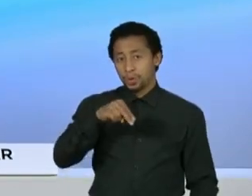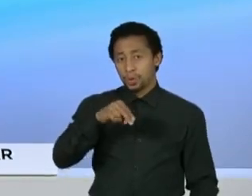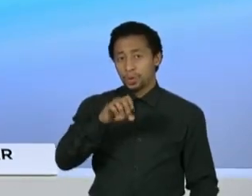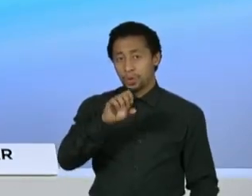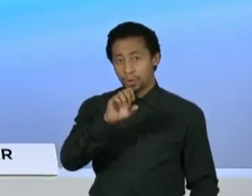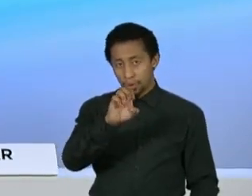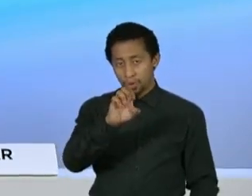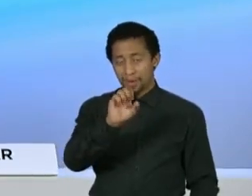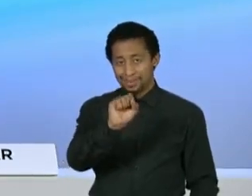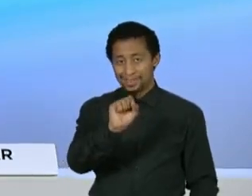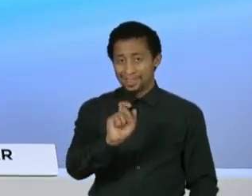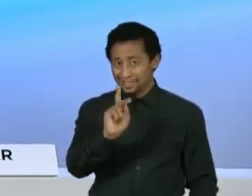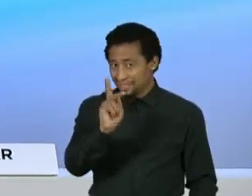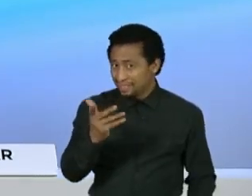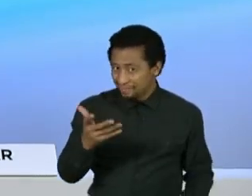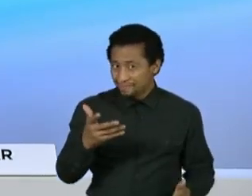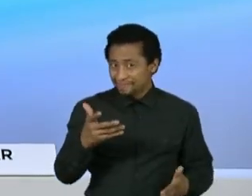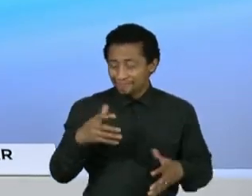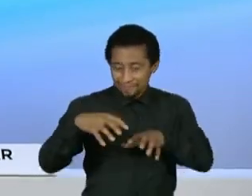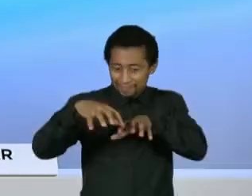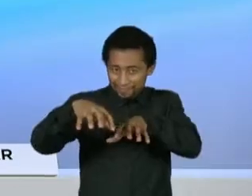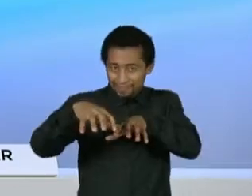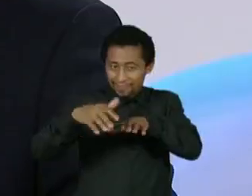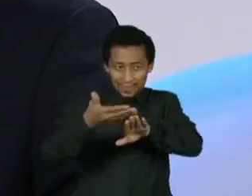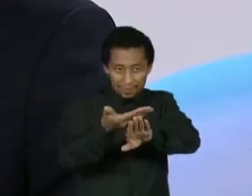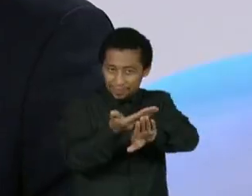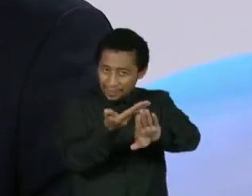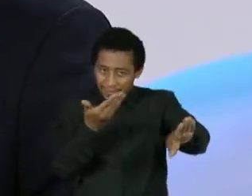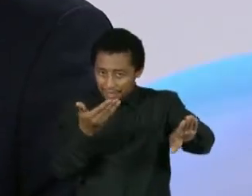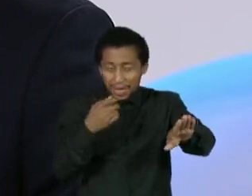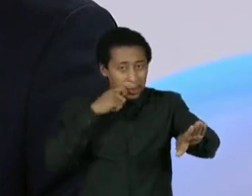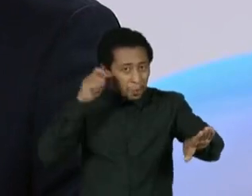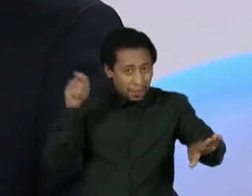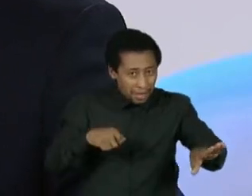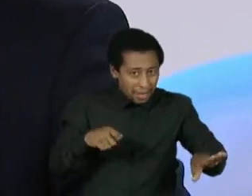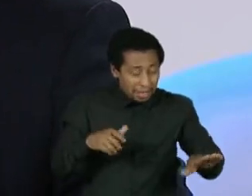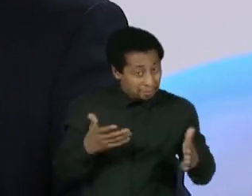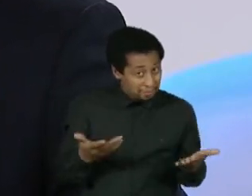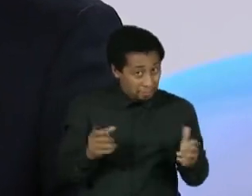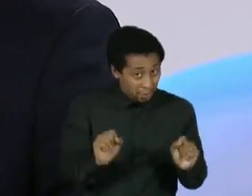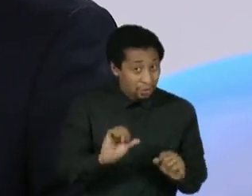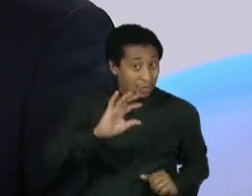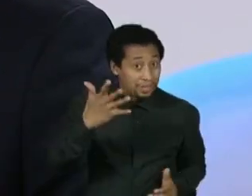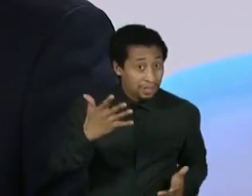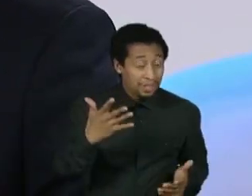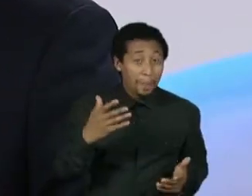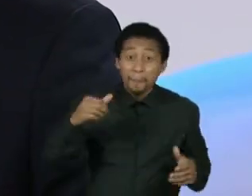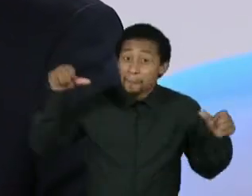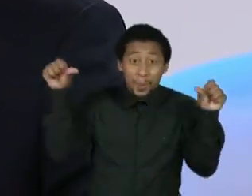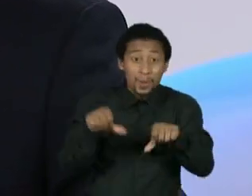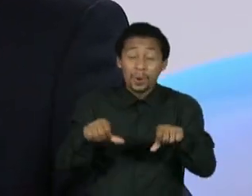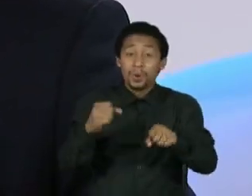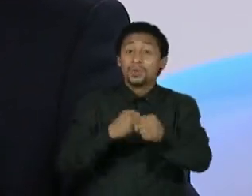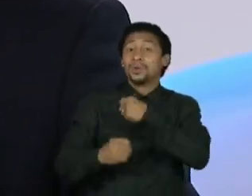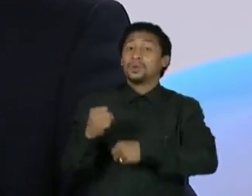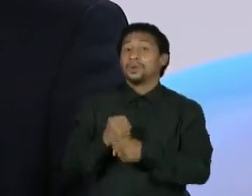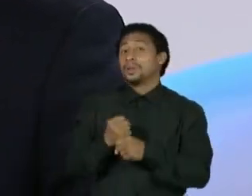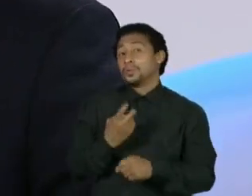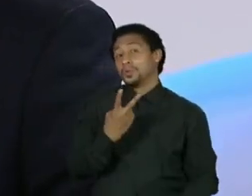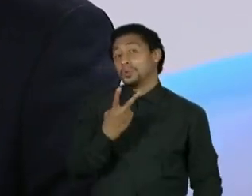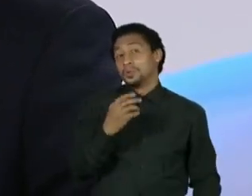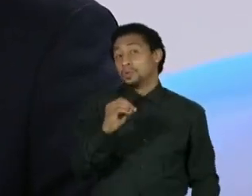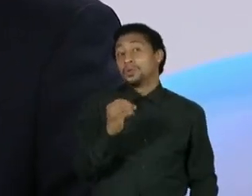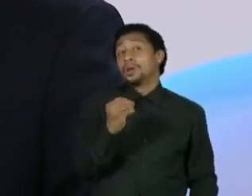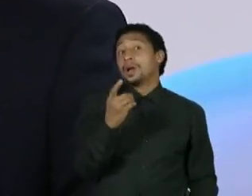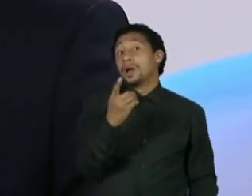2014? O senhor acha isso possível? O que dá para imaginar? Humberto, para nós ucranianos, nós não falamos